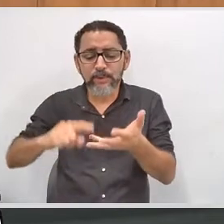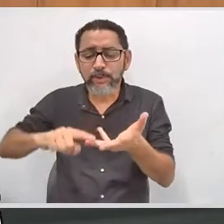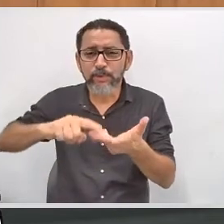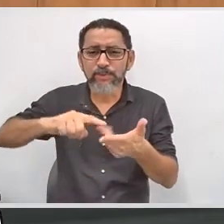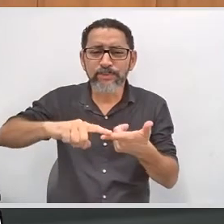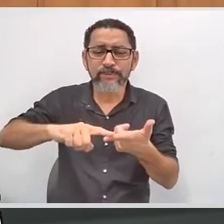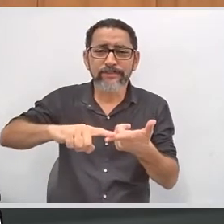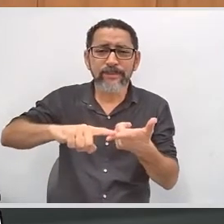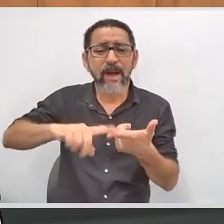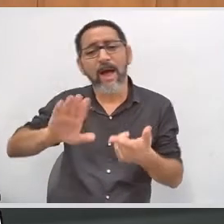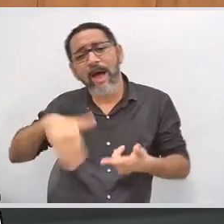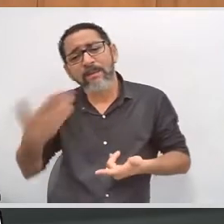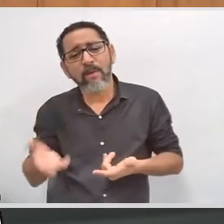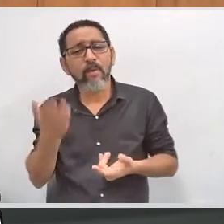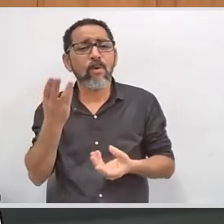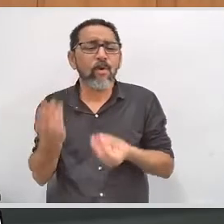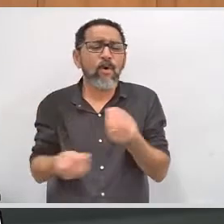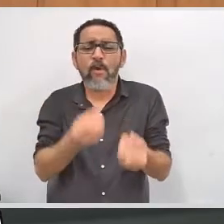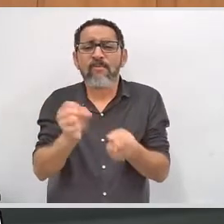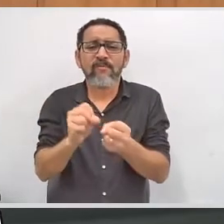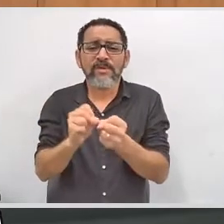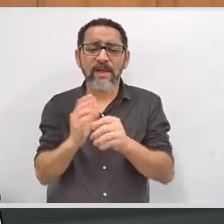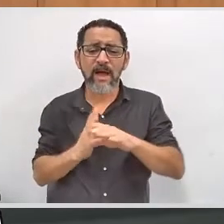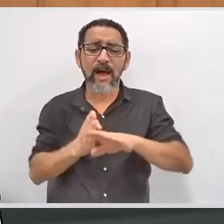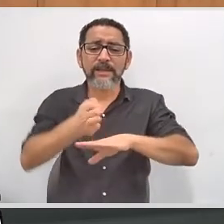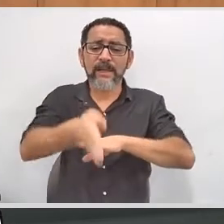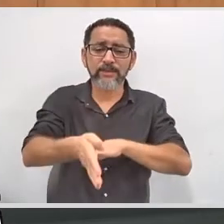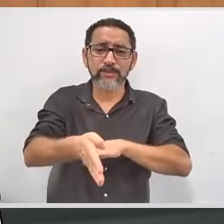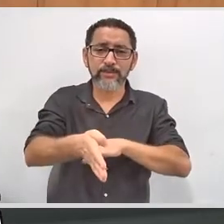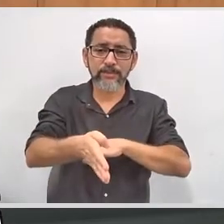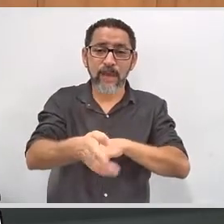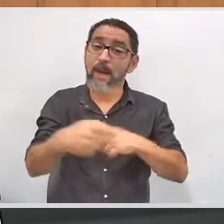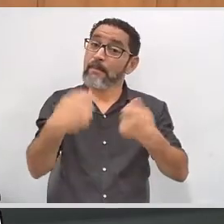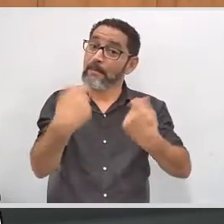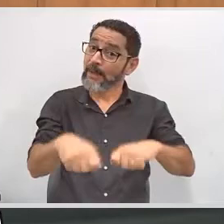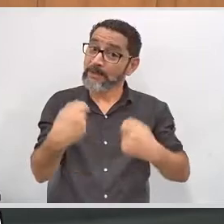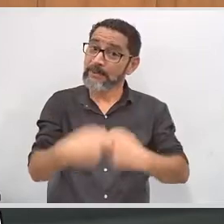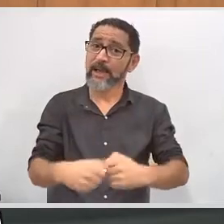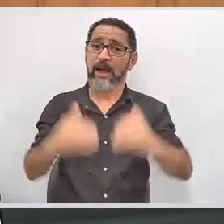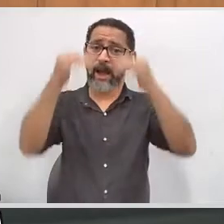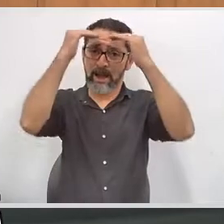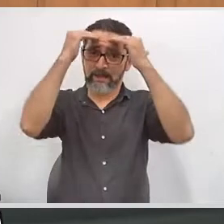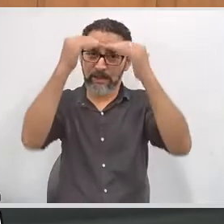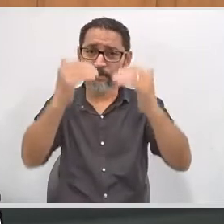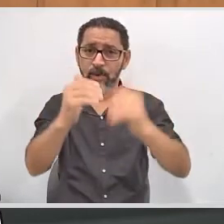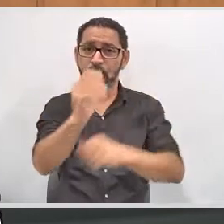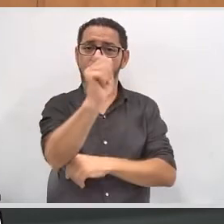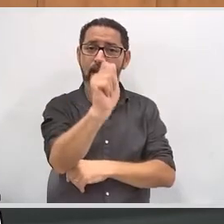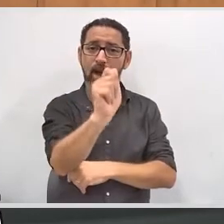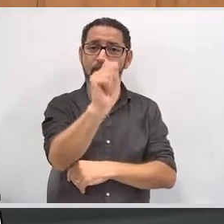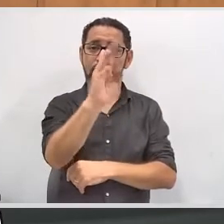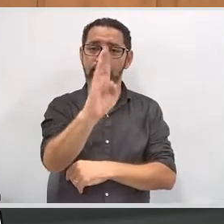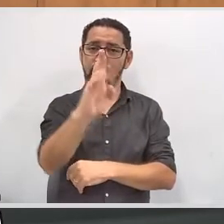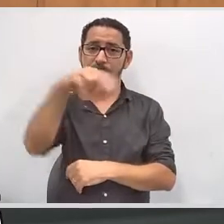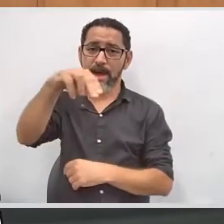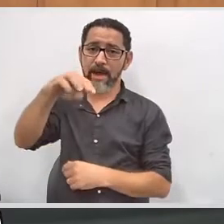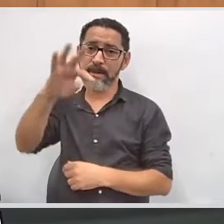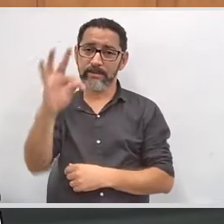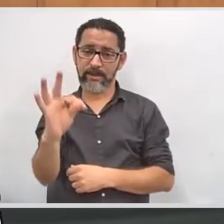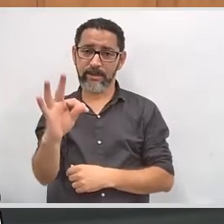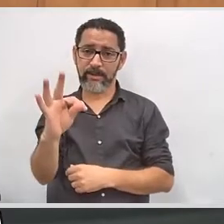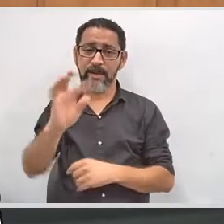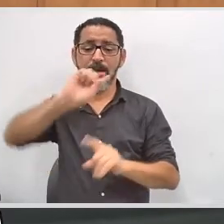procuramos atender as determinações da BNT, nesse caso, fazendo com que as